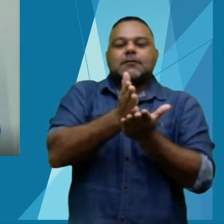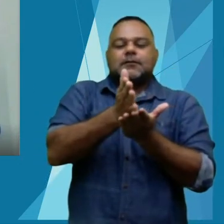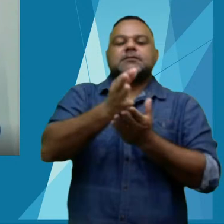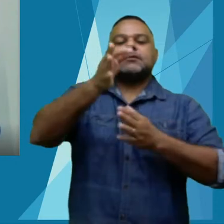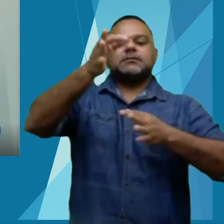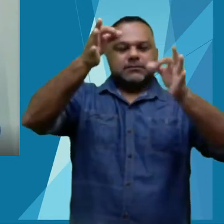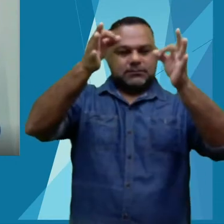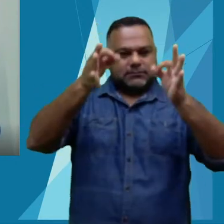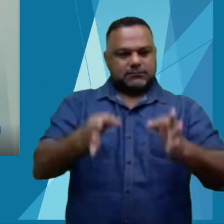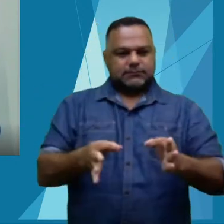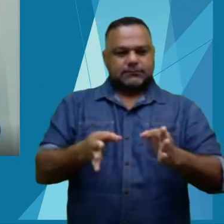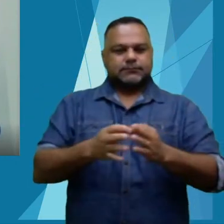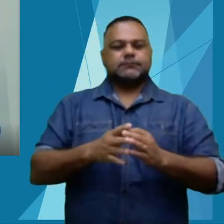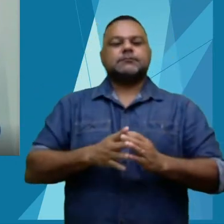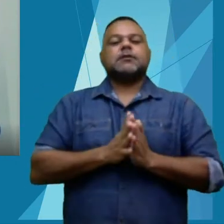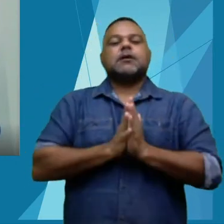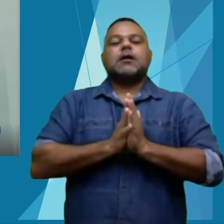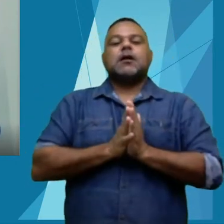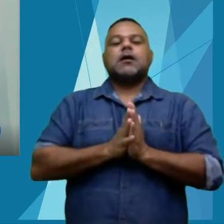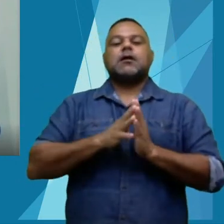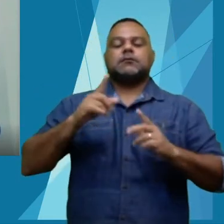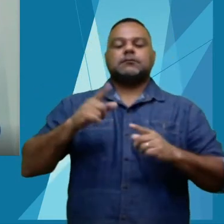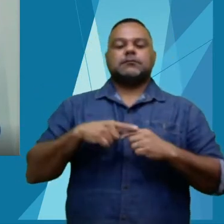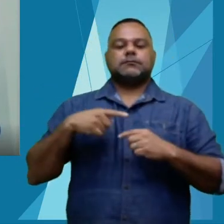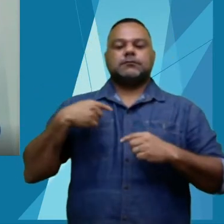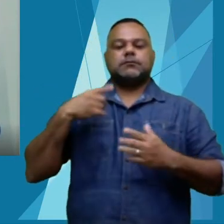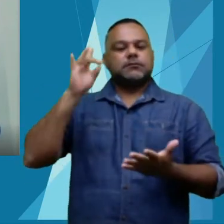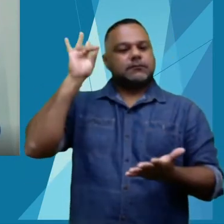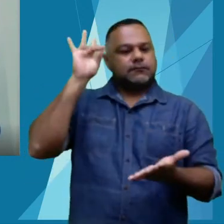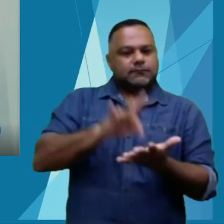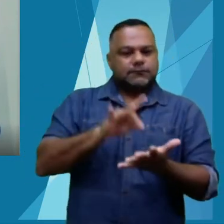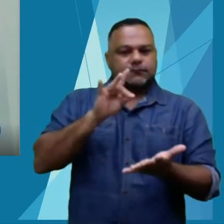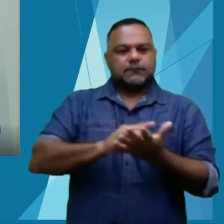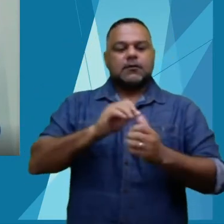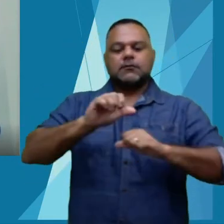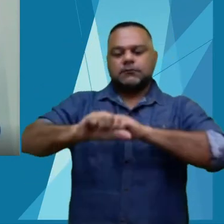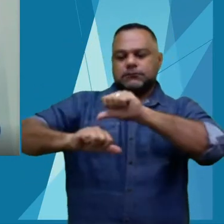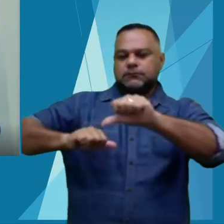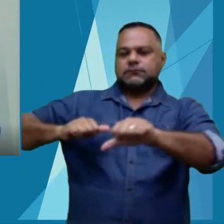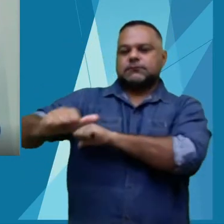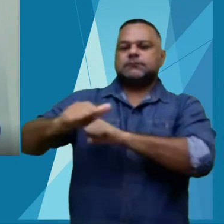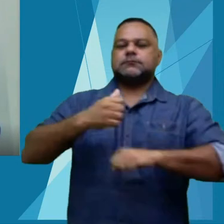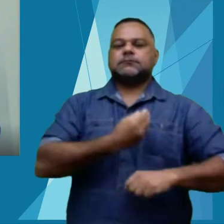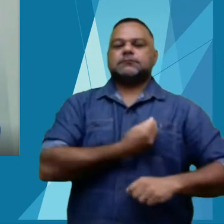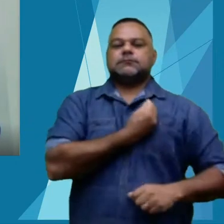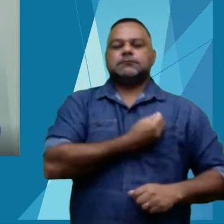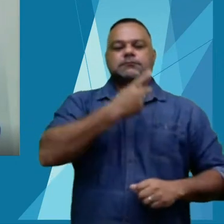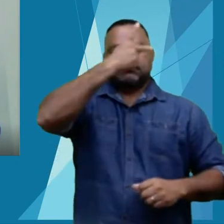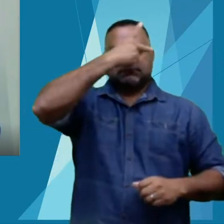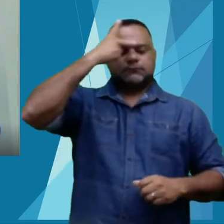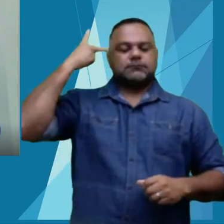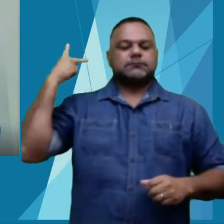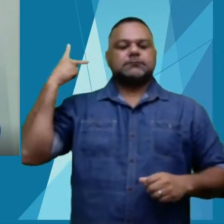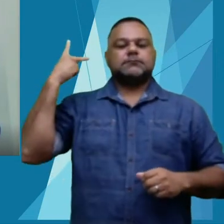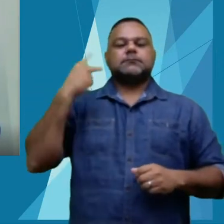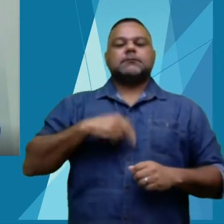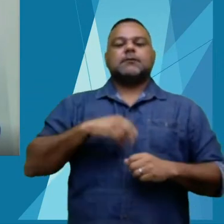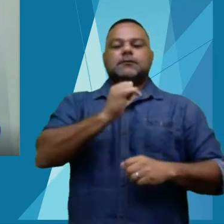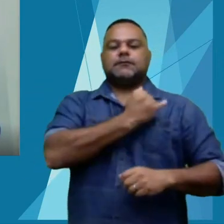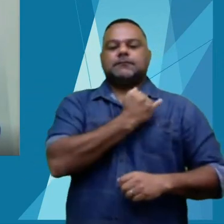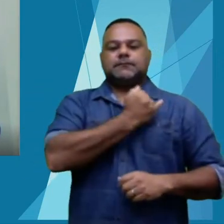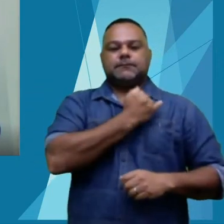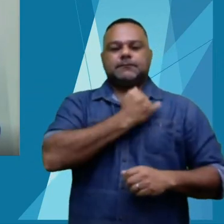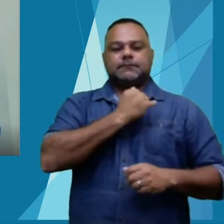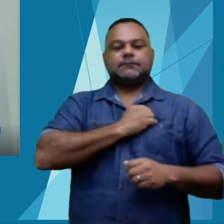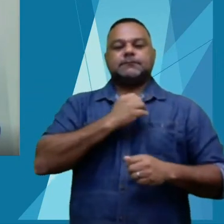caminho certo. É o caminho que realmente transforma a vida das pessoas. O Instituto Federal do Acre tem feito